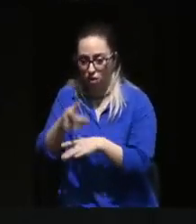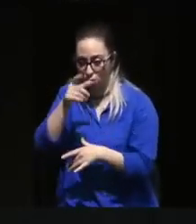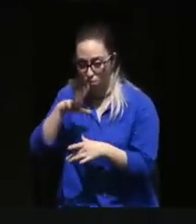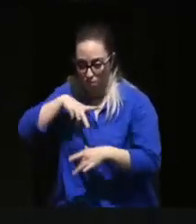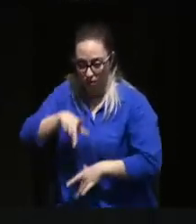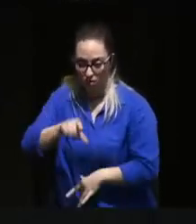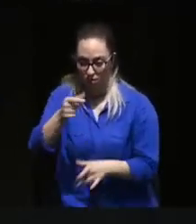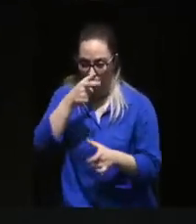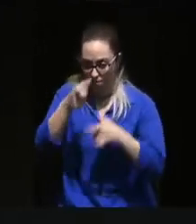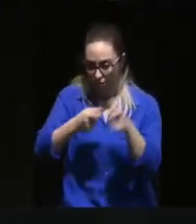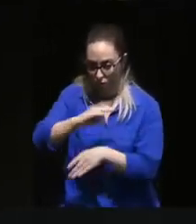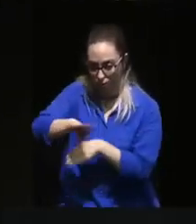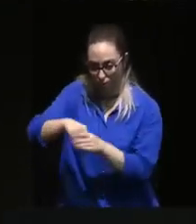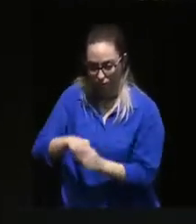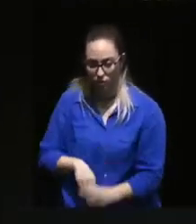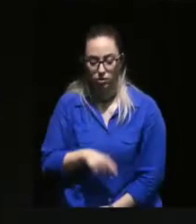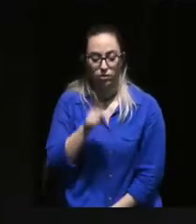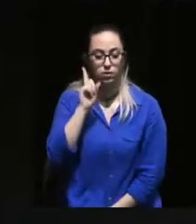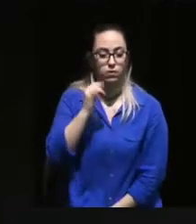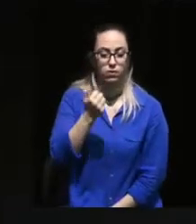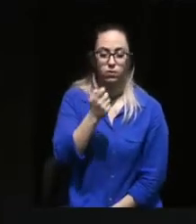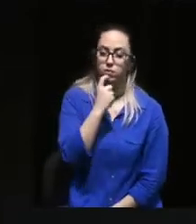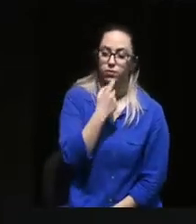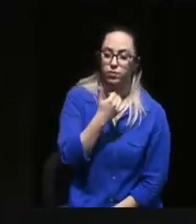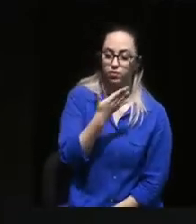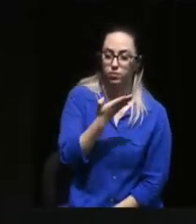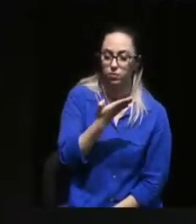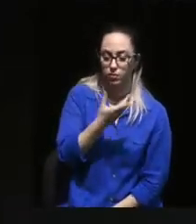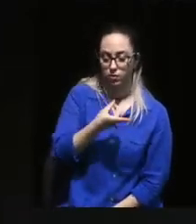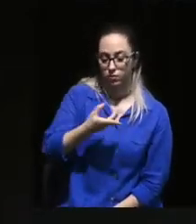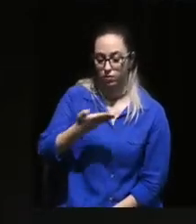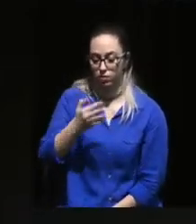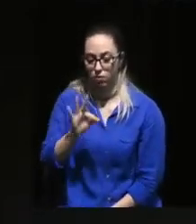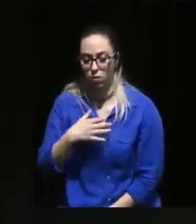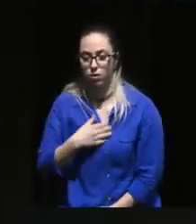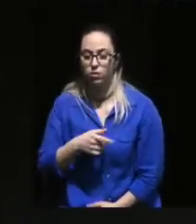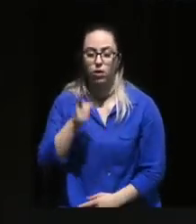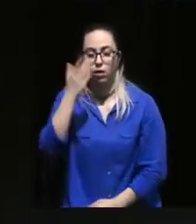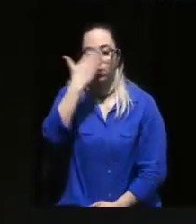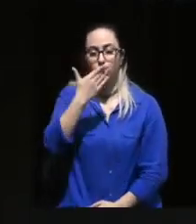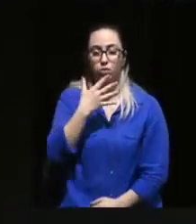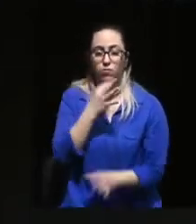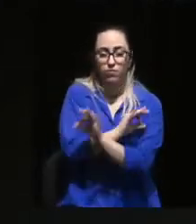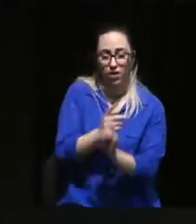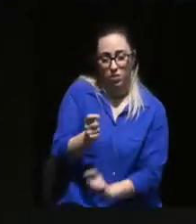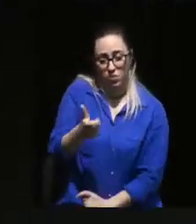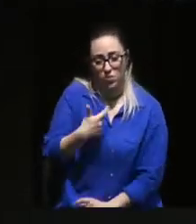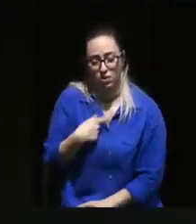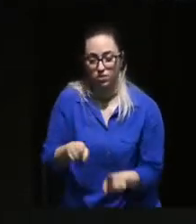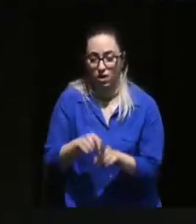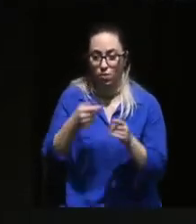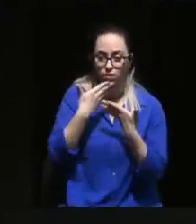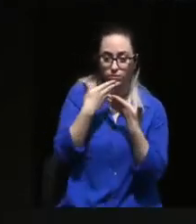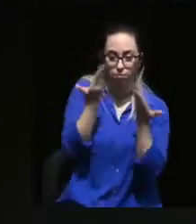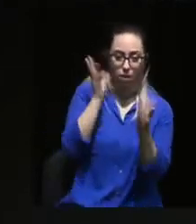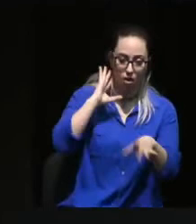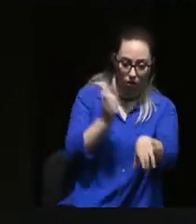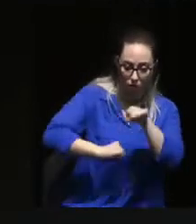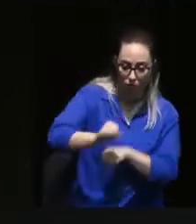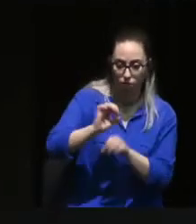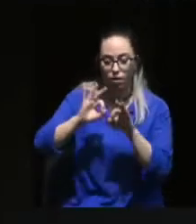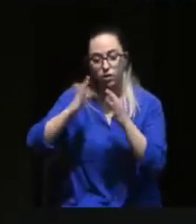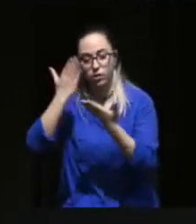entre si. 25 de Abril de 1974 foi um dia quase perfeito, o país acordou em ditadura e adormeceu em democracia,